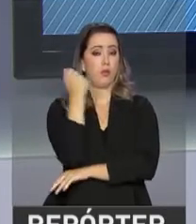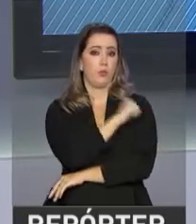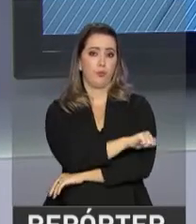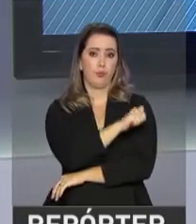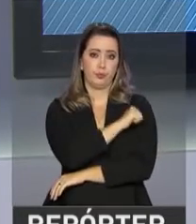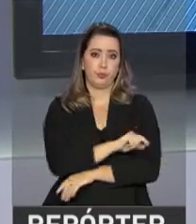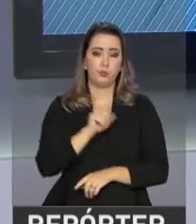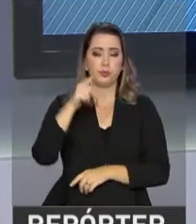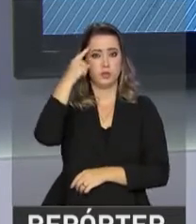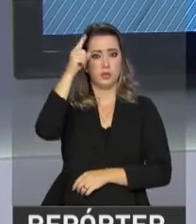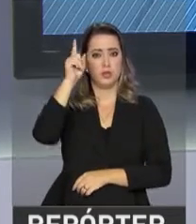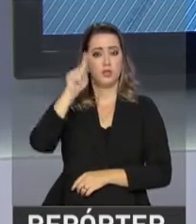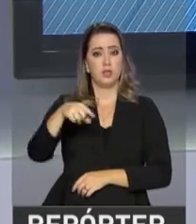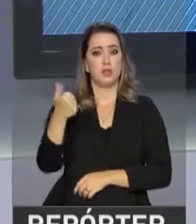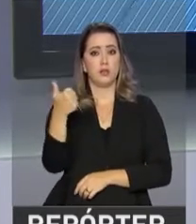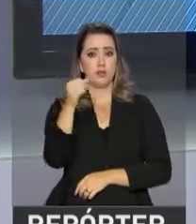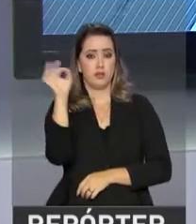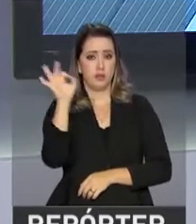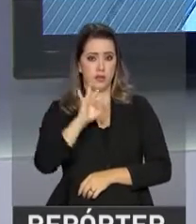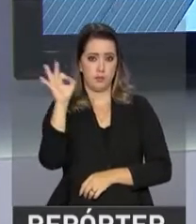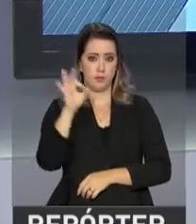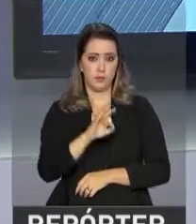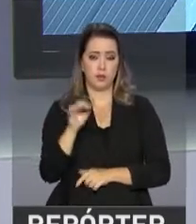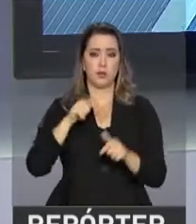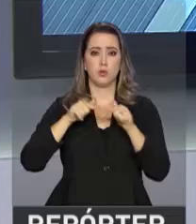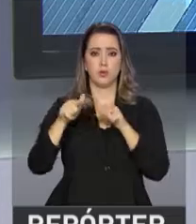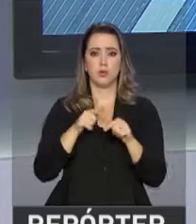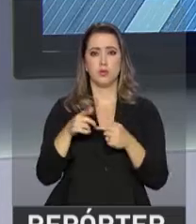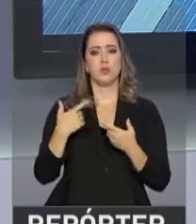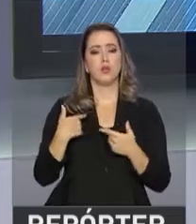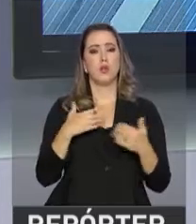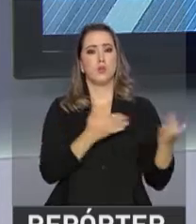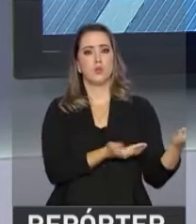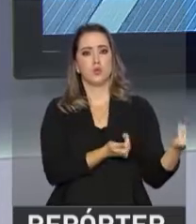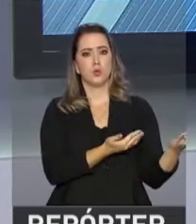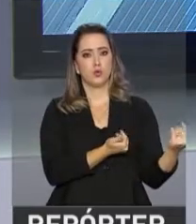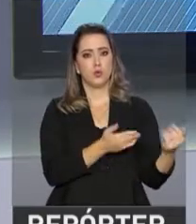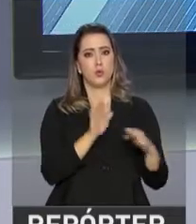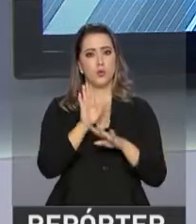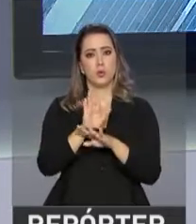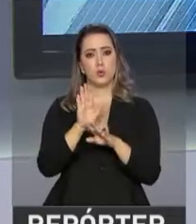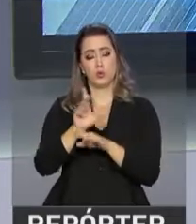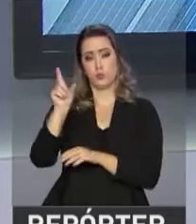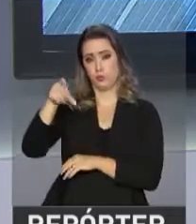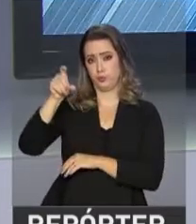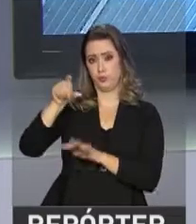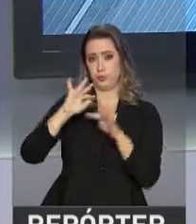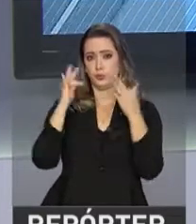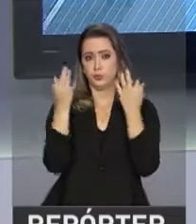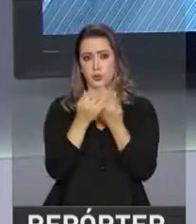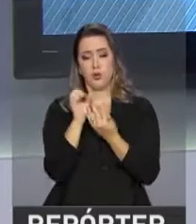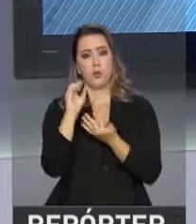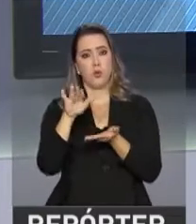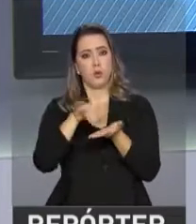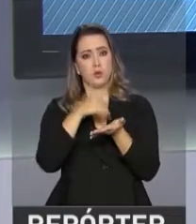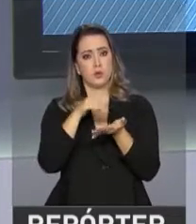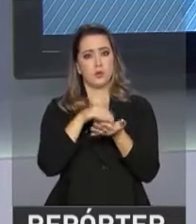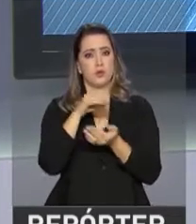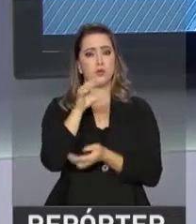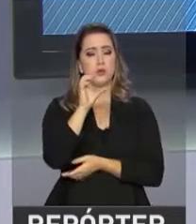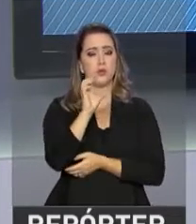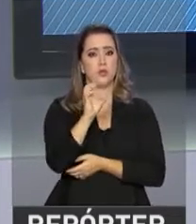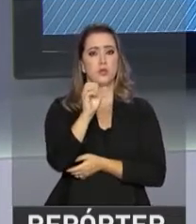ideia é assegurar que 10% dos postos de trabalho sejam ocupados por jovens beneficiários do Bolsa Família ou inscritos no